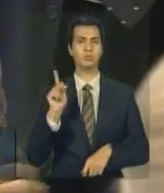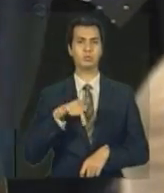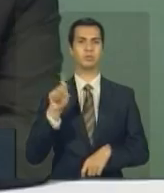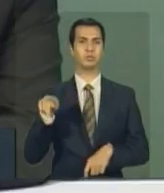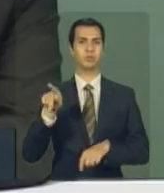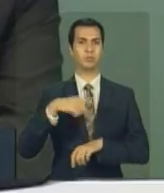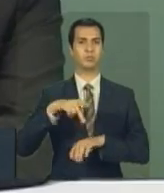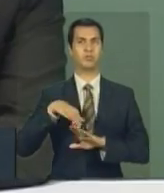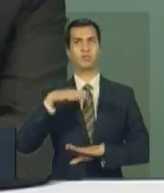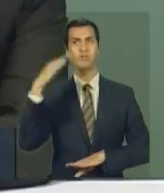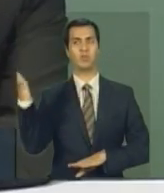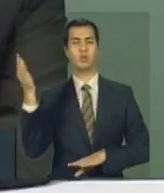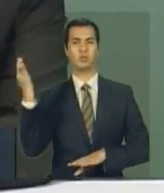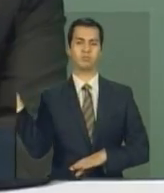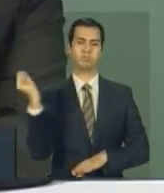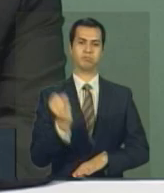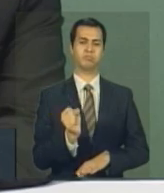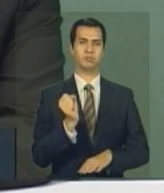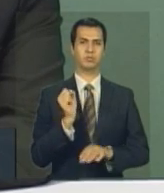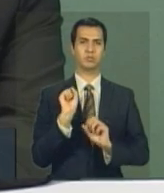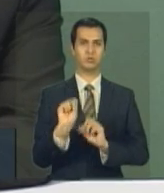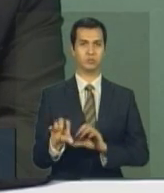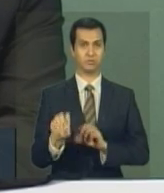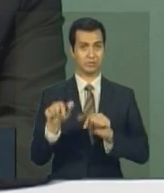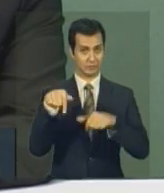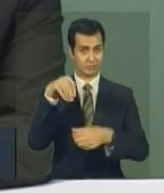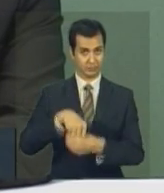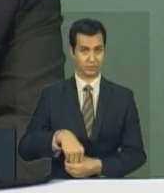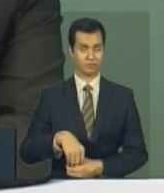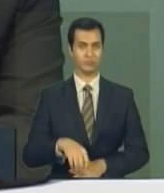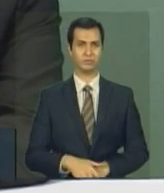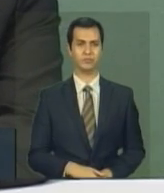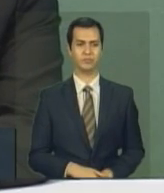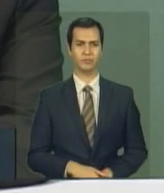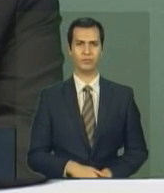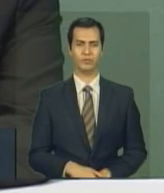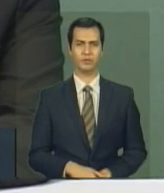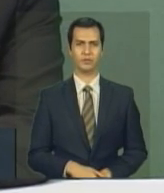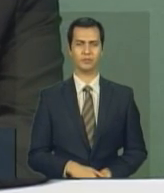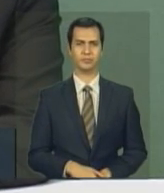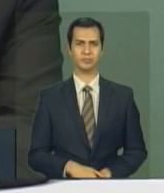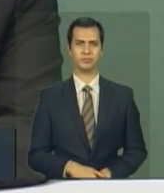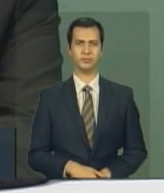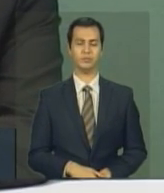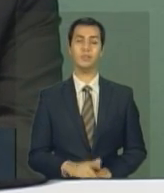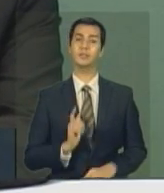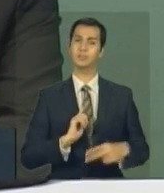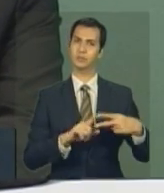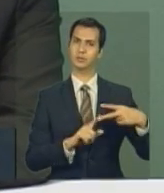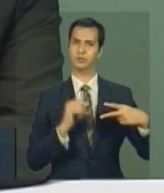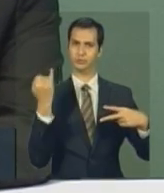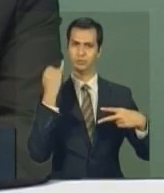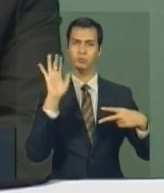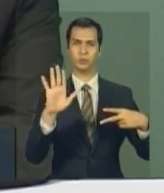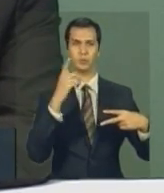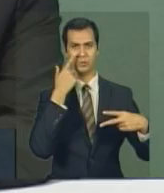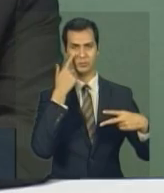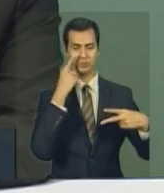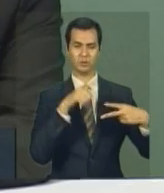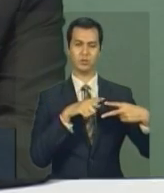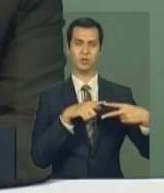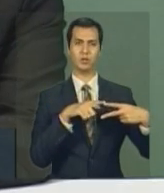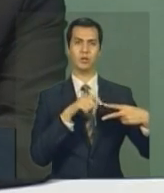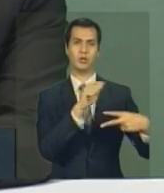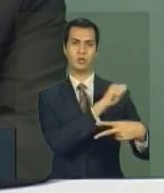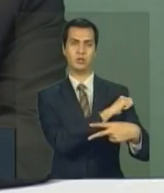estrangeiro? Bom, aí nós temos dois aspectos. O primeiro aspecto é que um programa para aluno. Então, o aluno pode estar em uma instituição que não